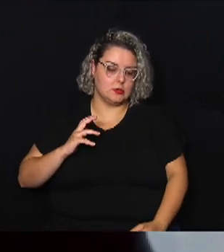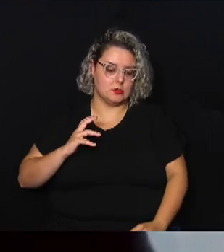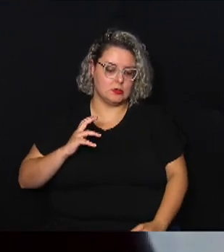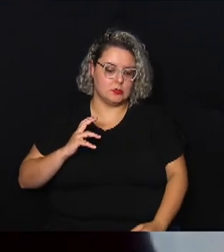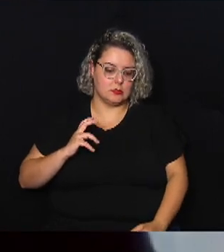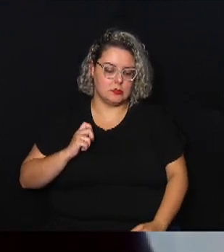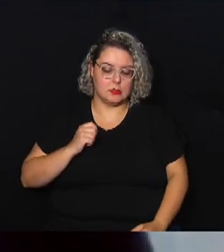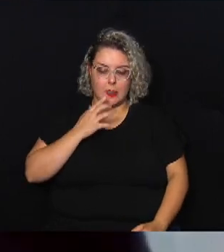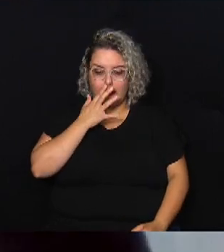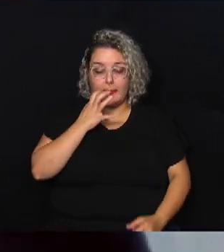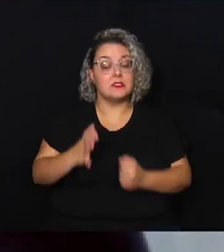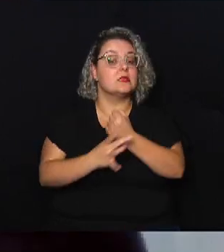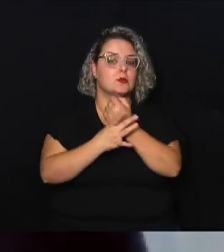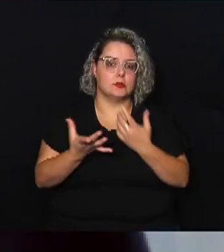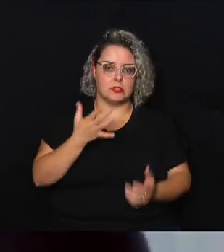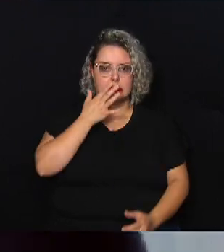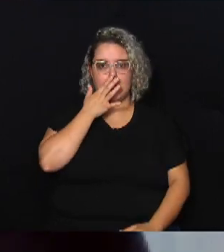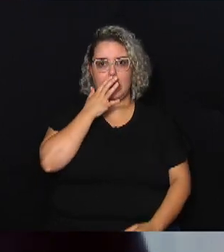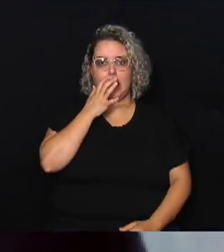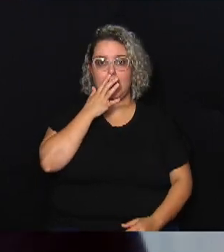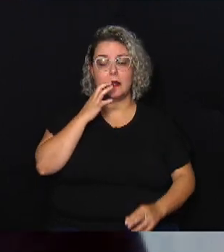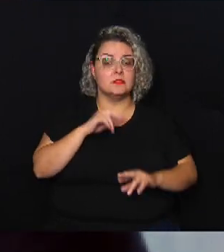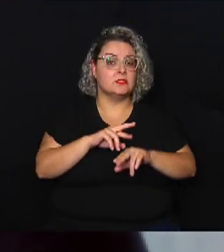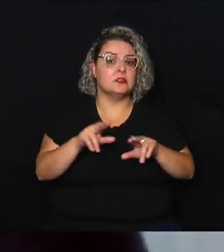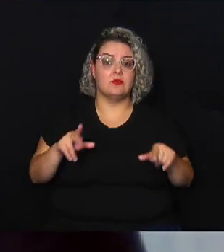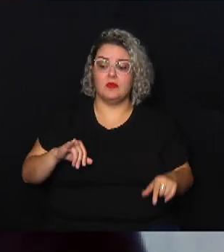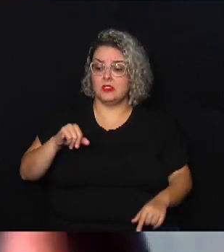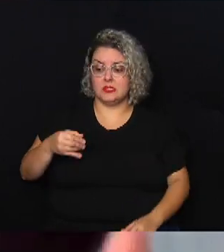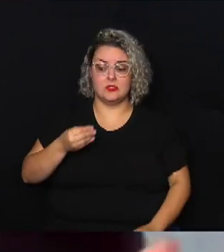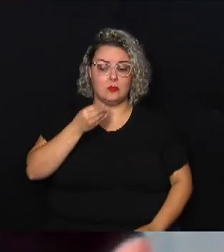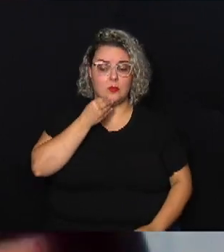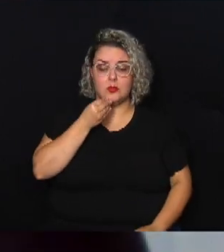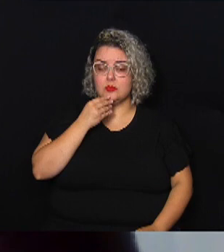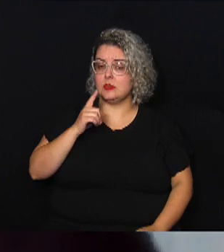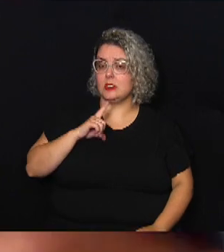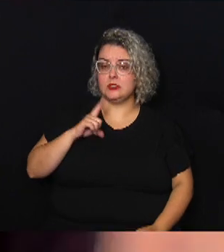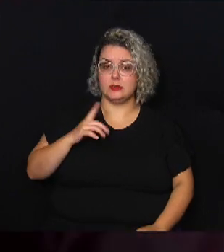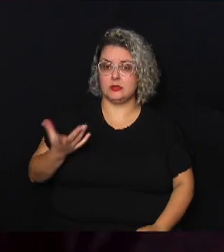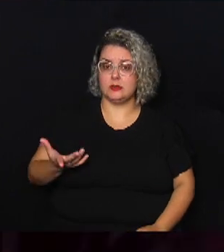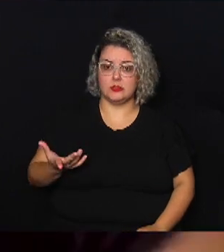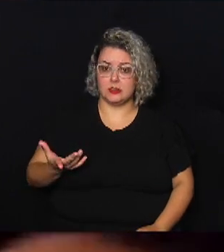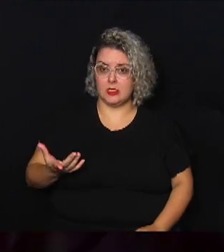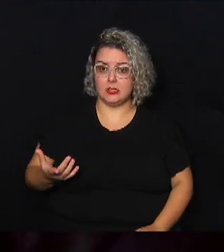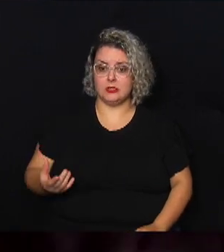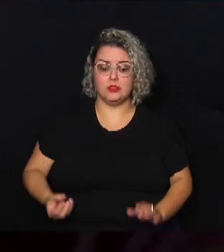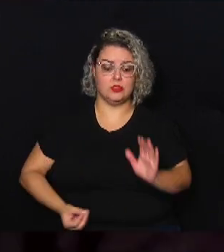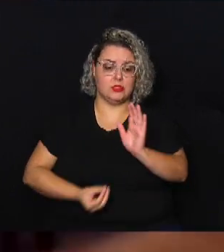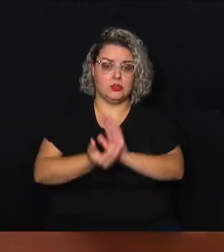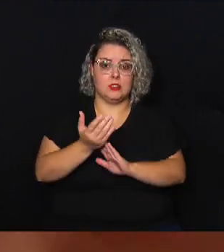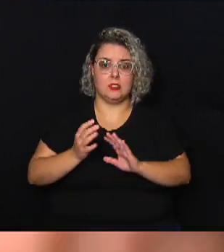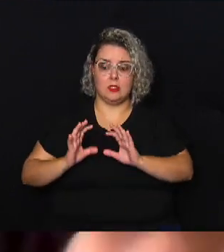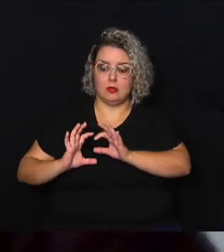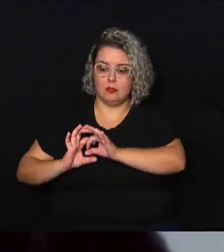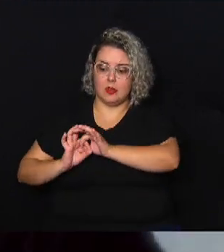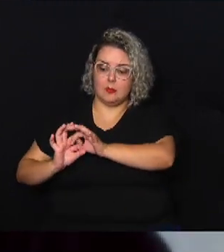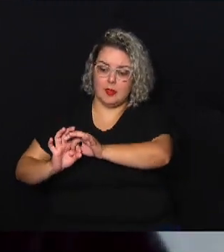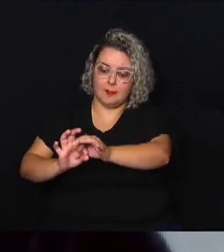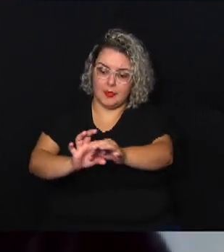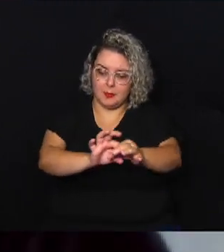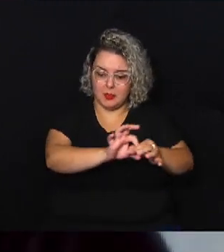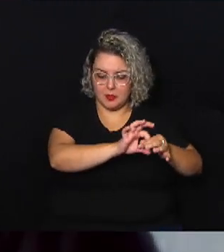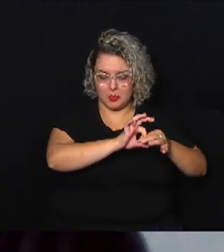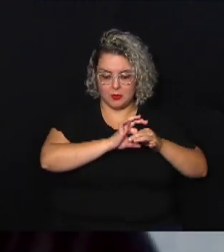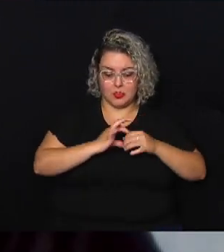inúmeras as oportunidades que a gente tem de criar anéis de segurança em volta da